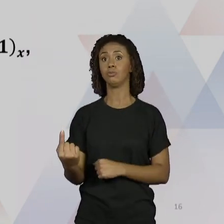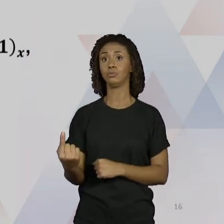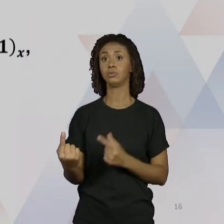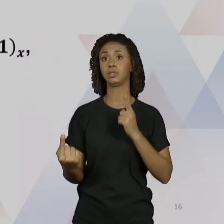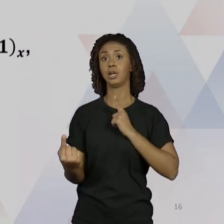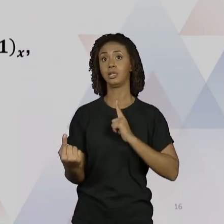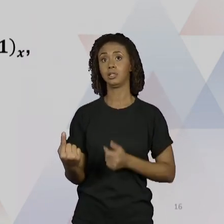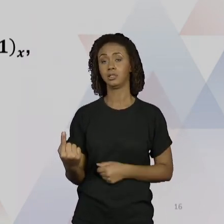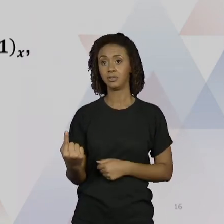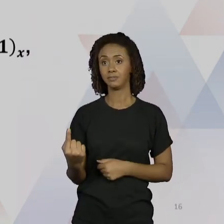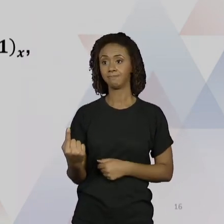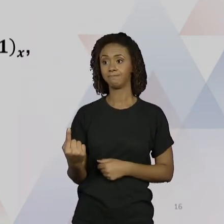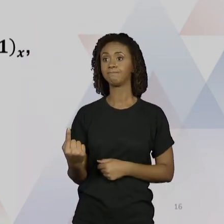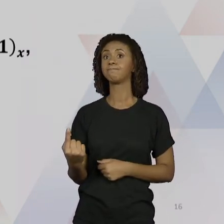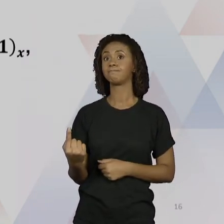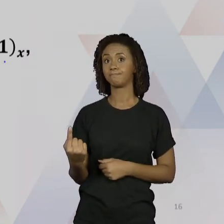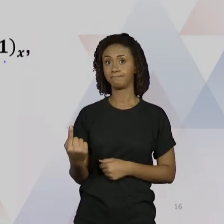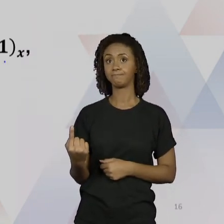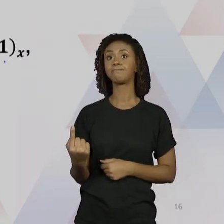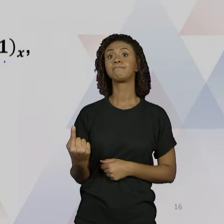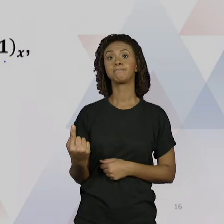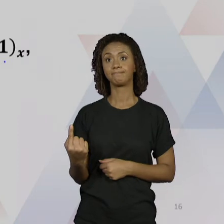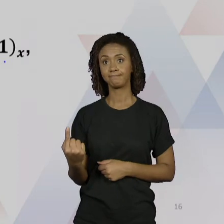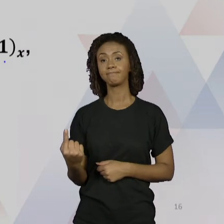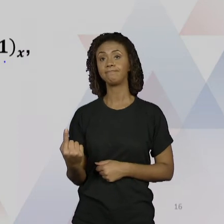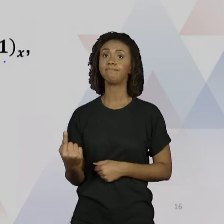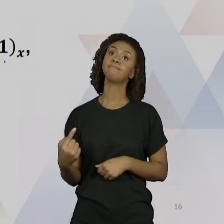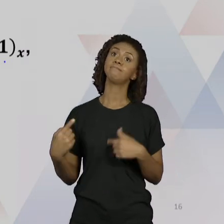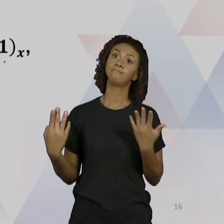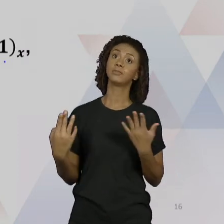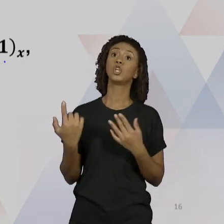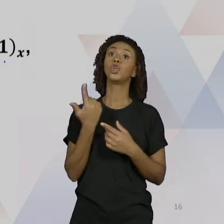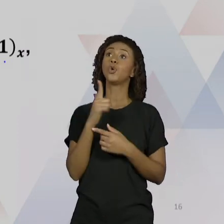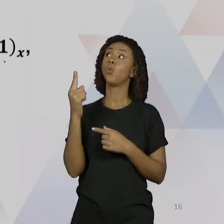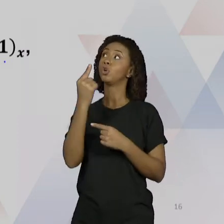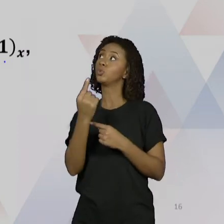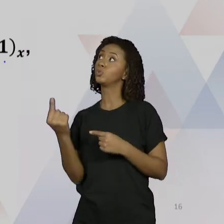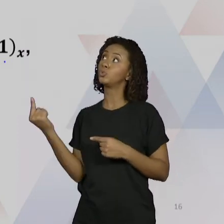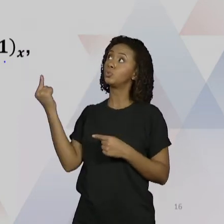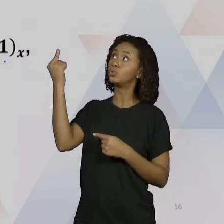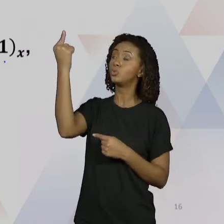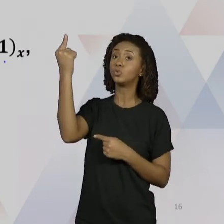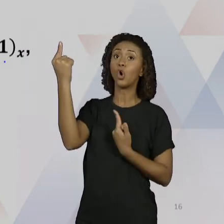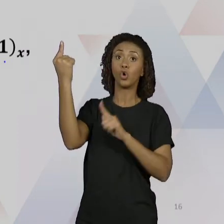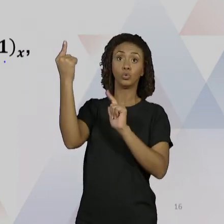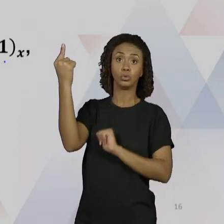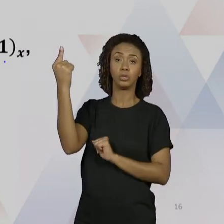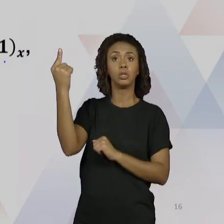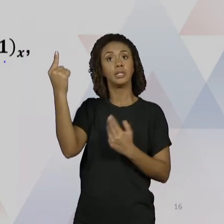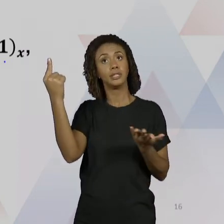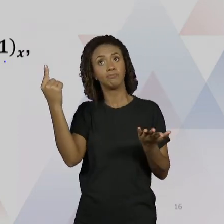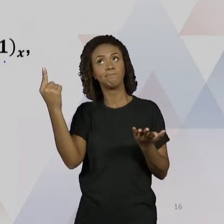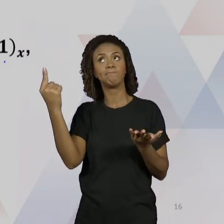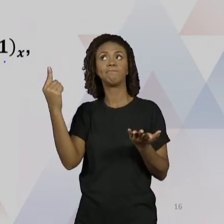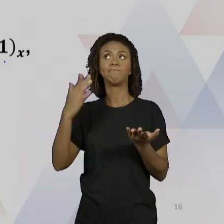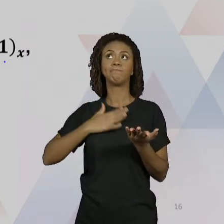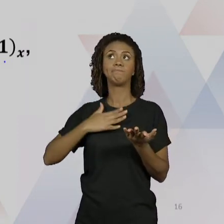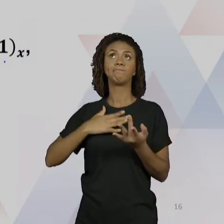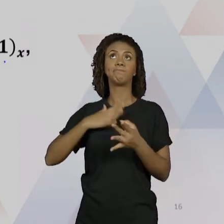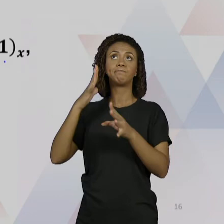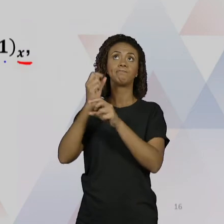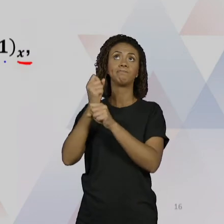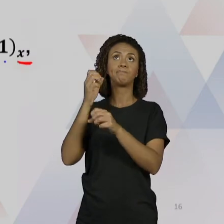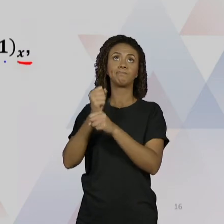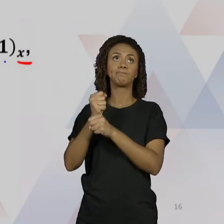Aqui eu já tenho esse 1 que aparece. E 1 que foi pra casa da frente. Então no meu sistema de base